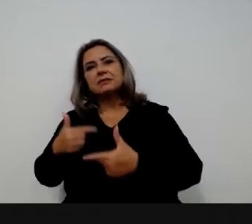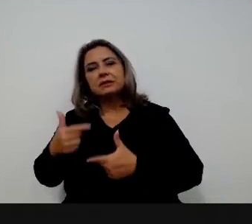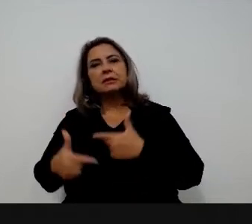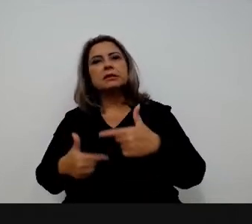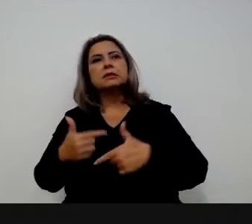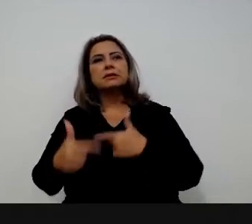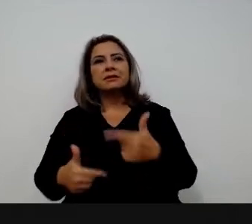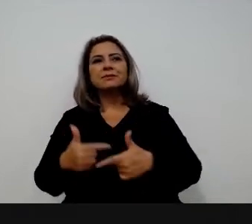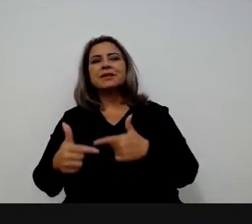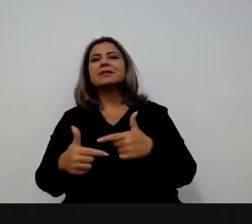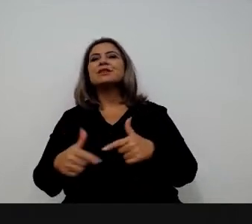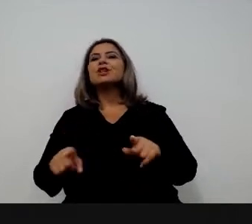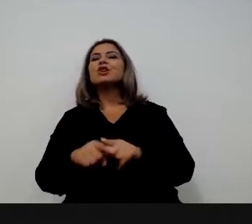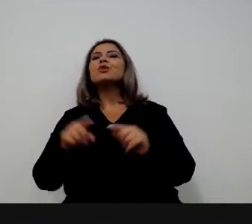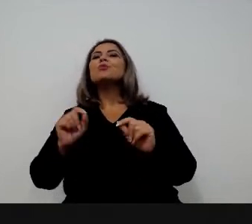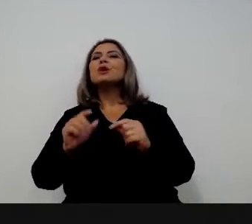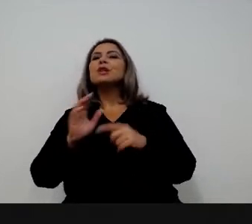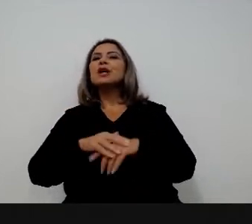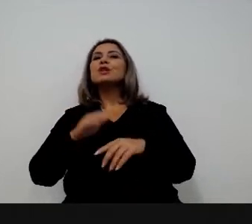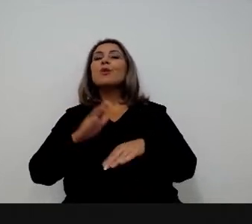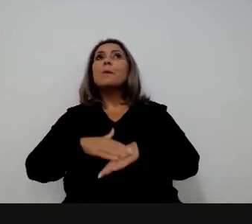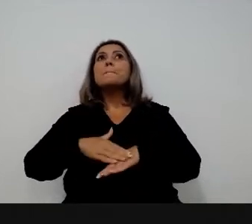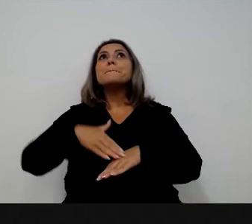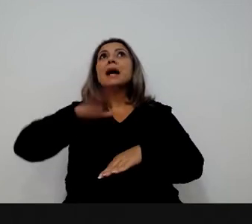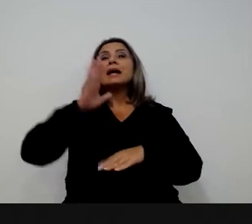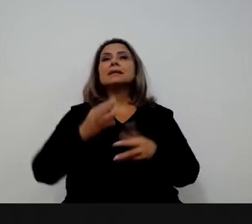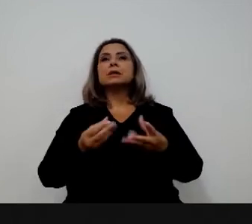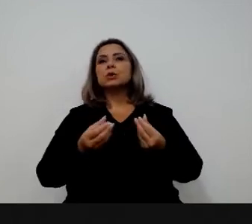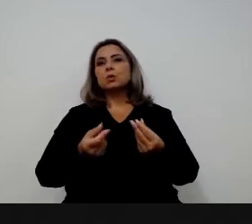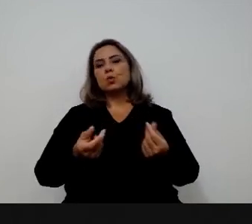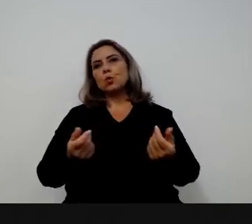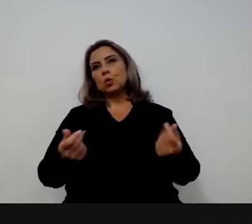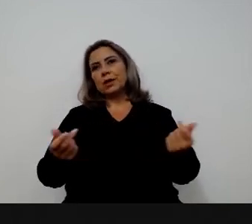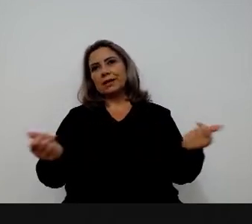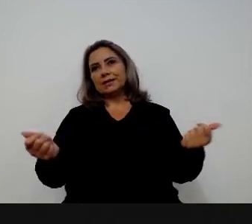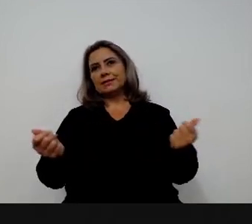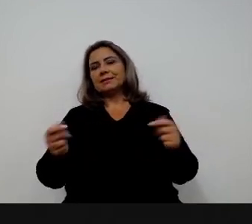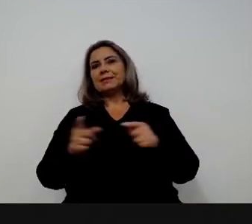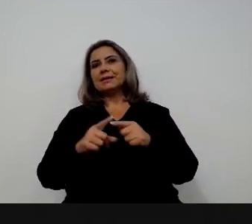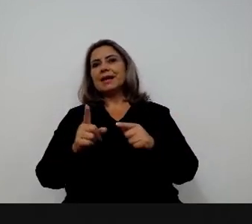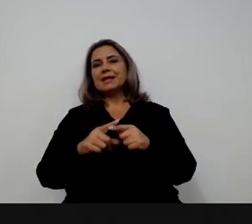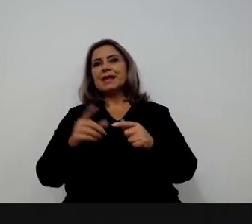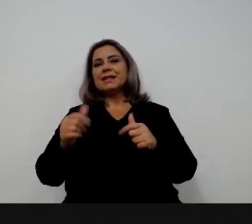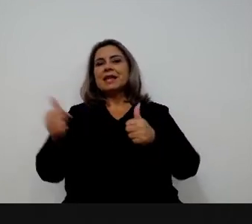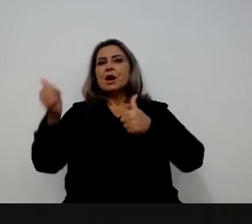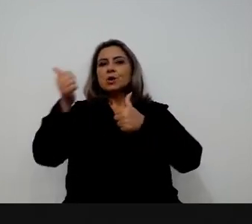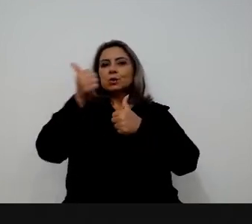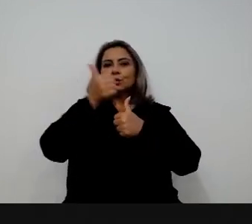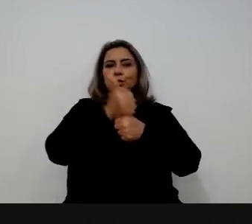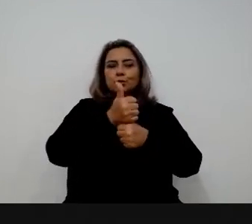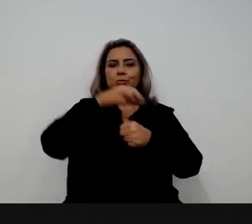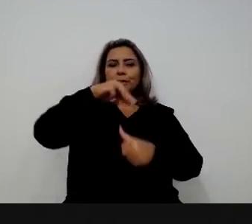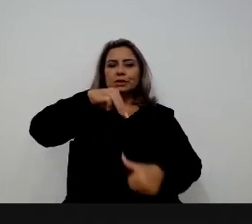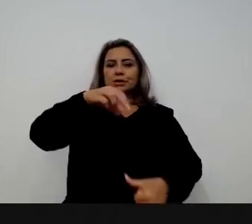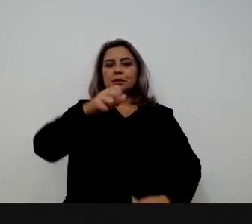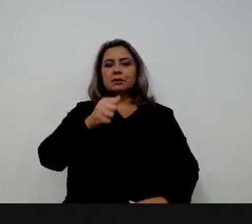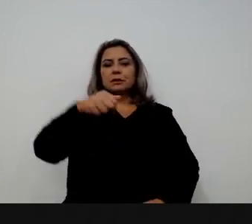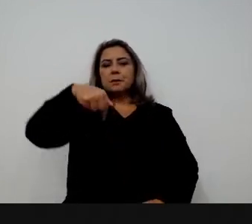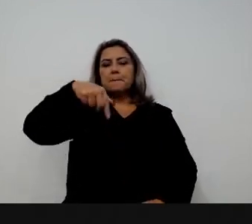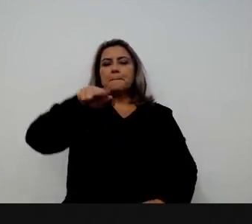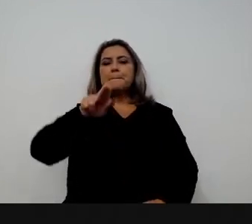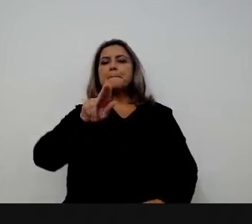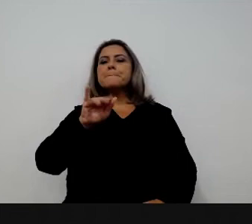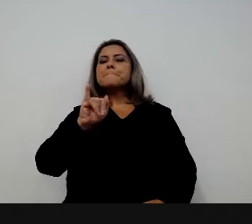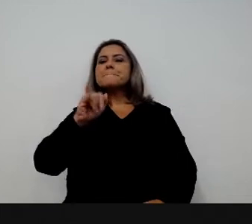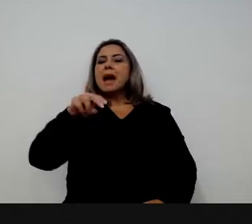sistematizáveis, e mais tarefas que são de alta qualidade. Estão usando a máquina, para melhorar as suas entregas